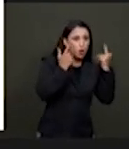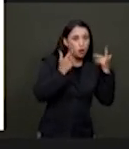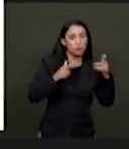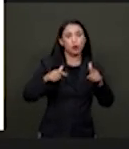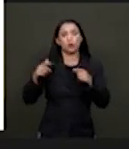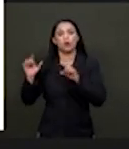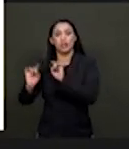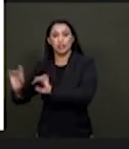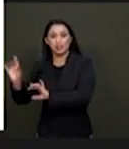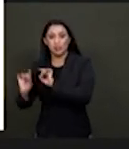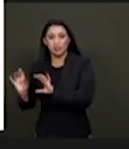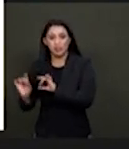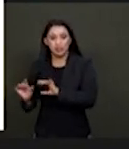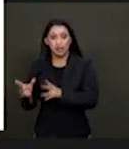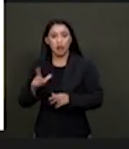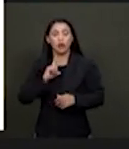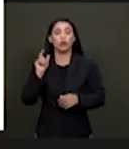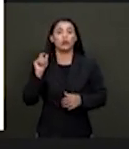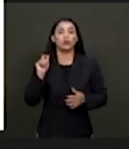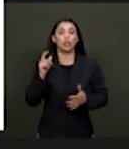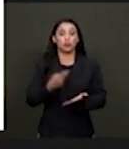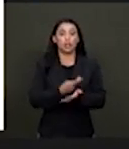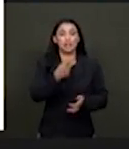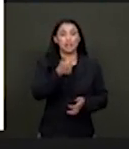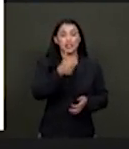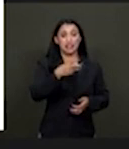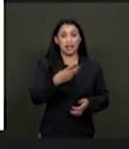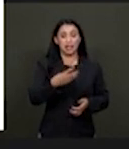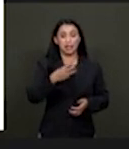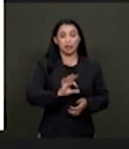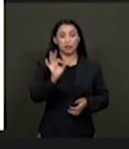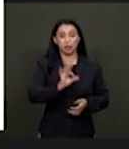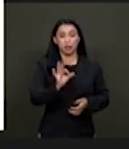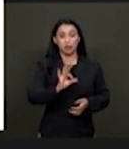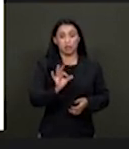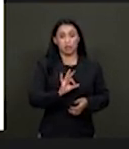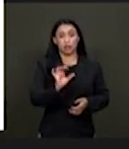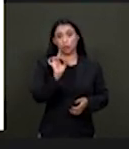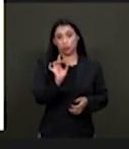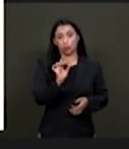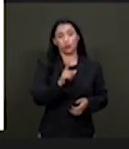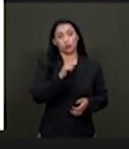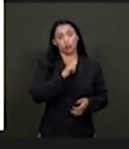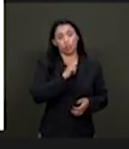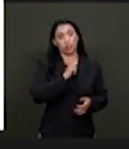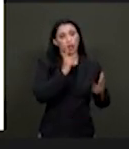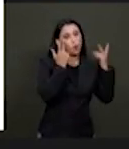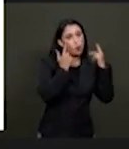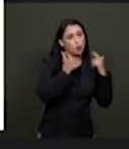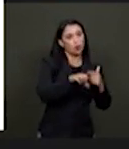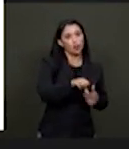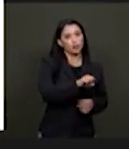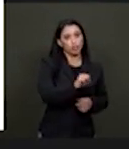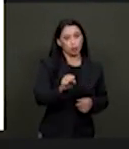e escolas especiais, apenas 13% dos alunos estavam nas classes comuns em 1998. Só que, desde então,